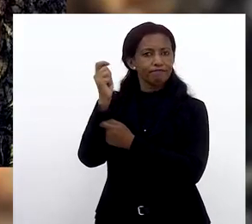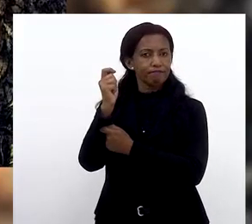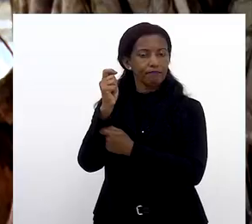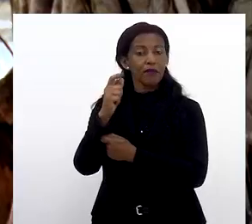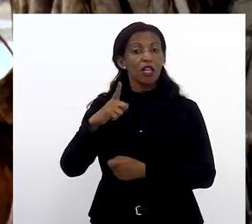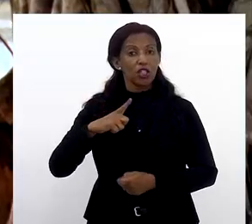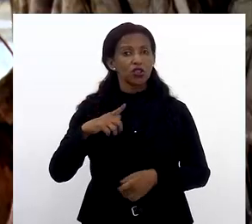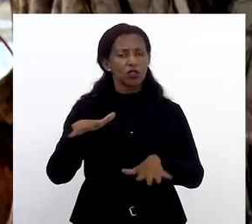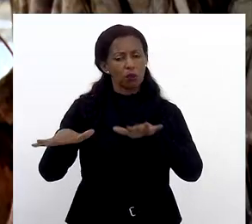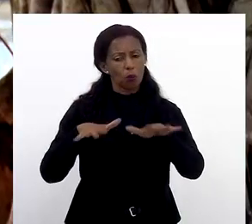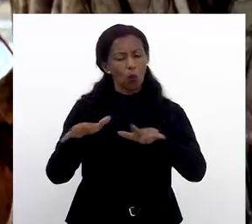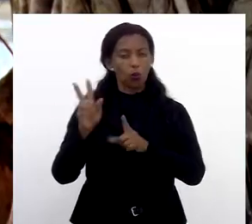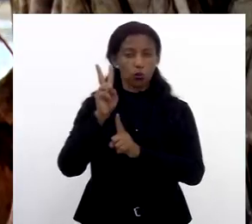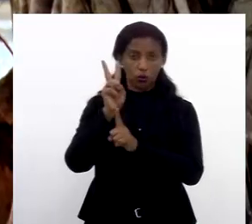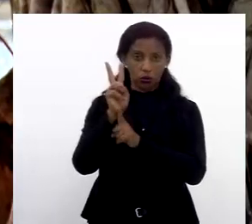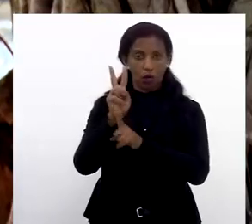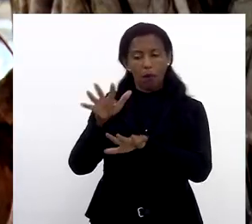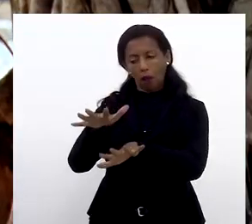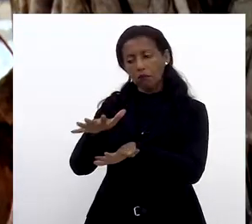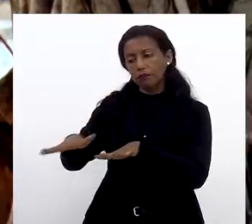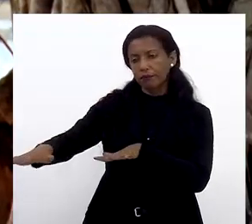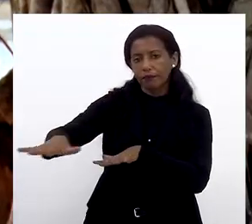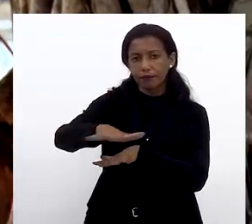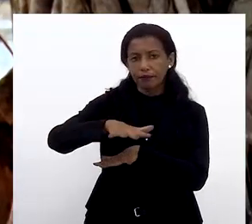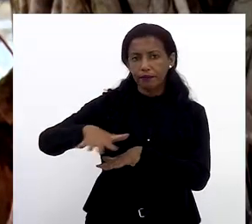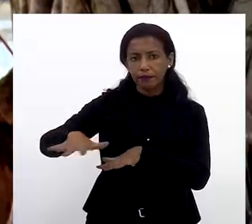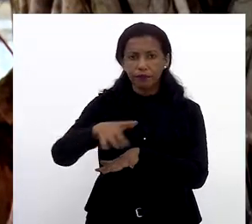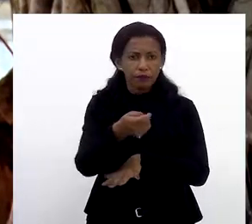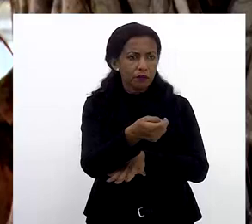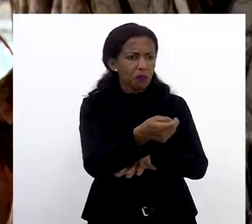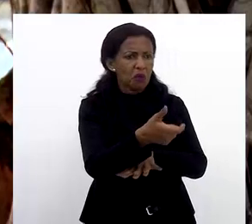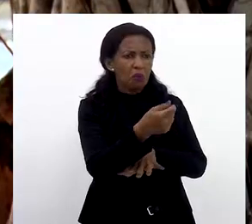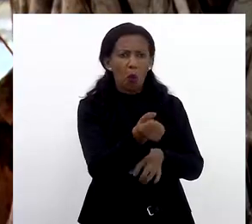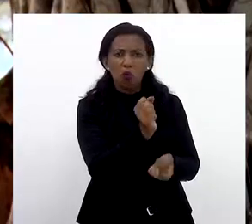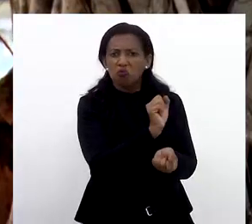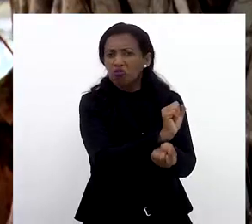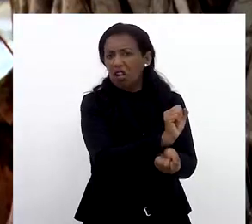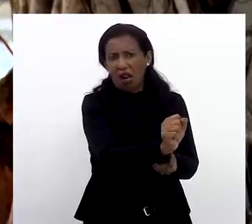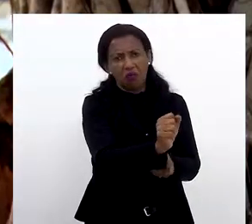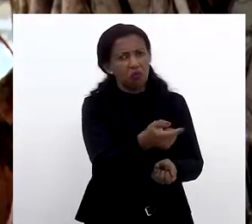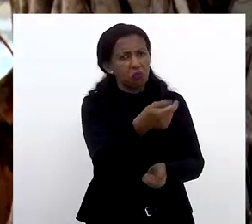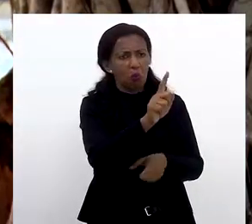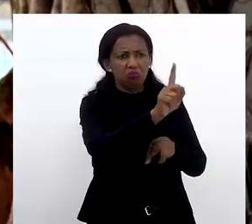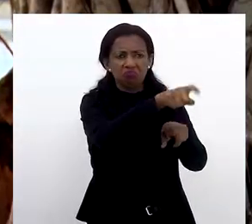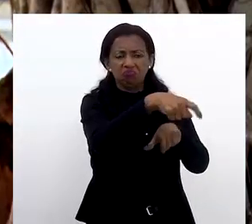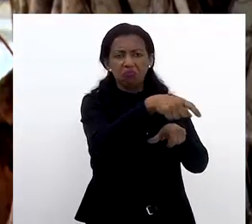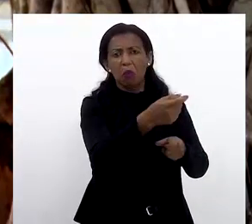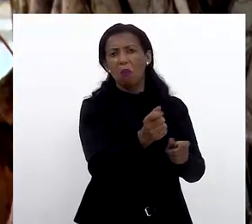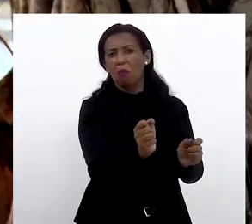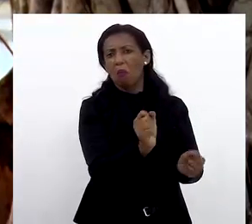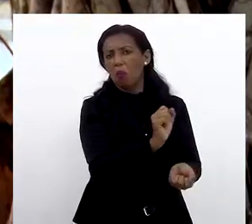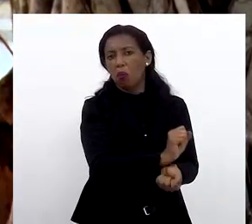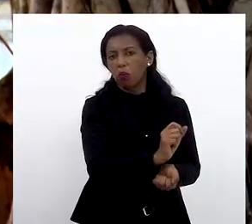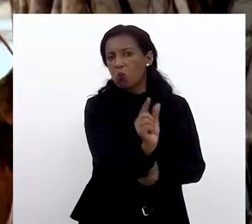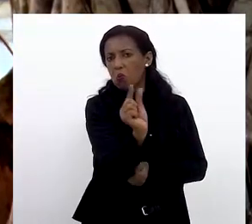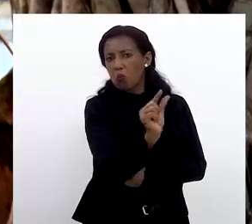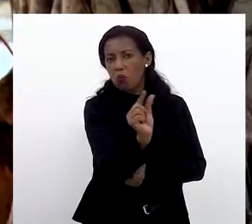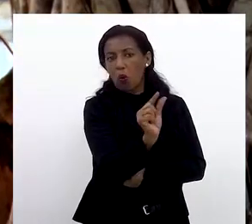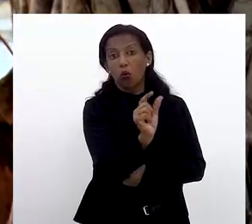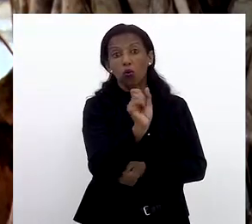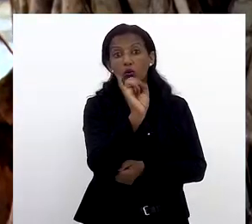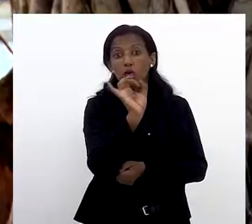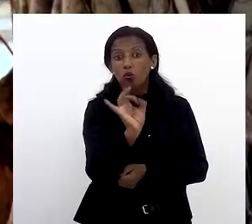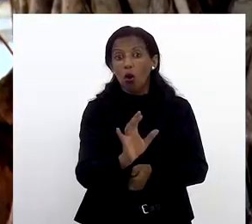pesca. Nós tínhamos algum aldeamento de índios, mas na área periférica, pouquíssimos escravos em algumas